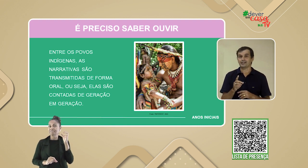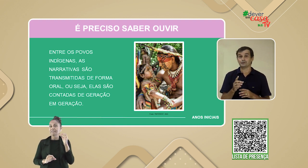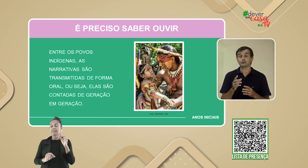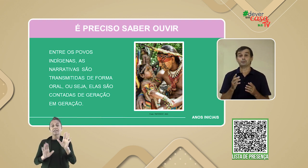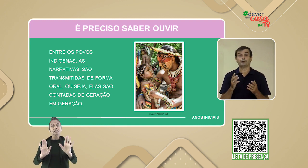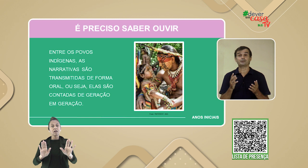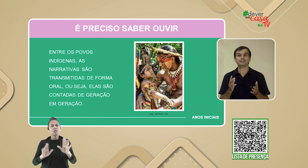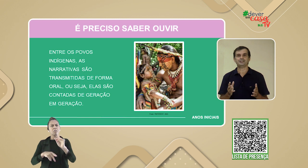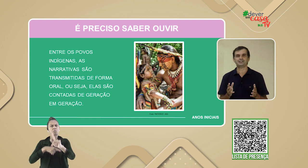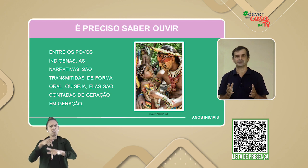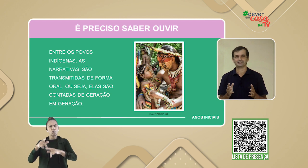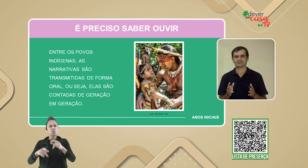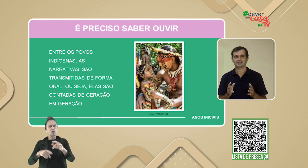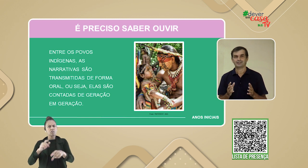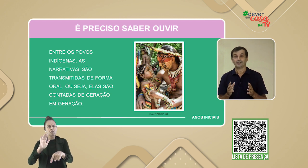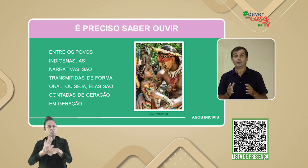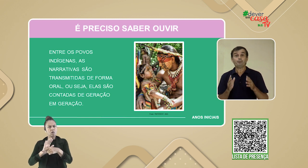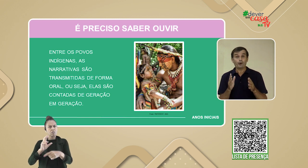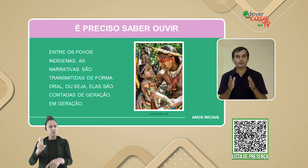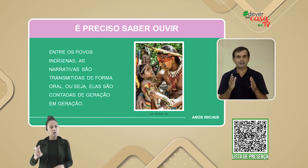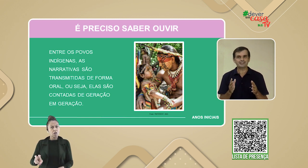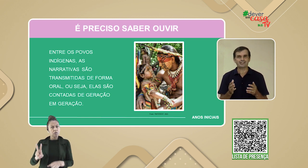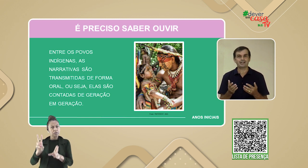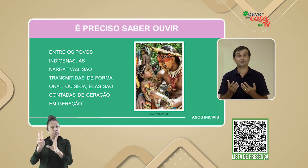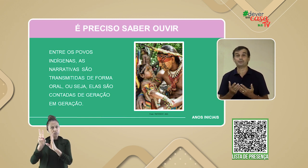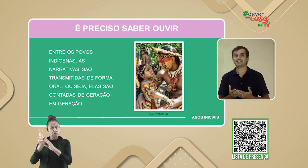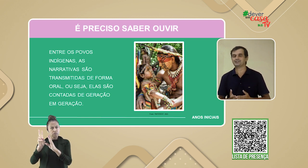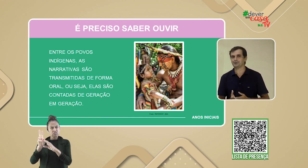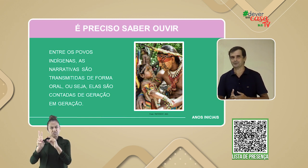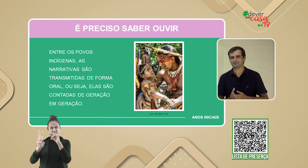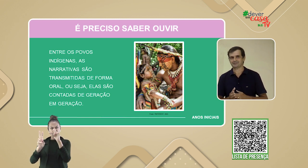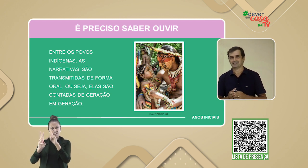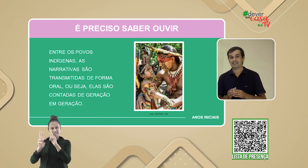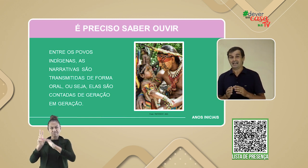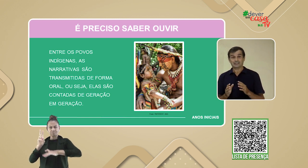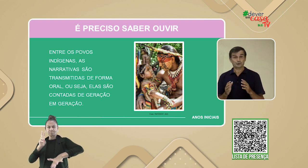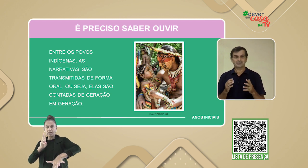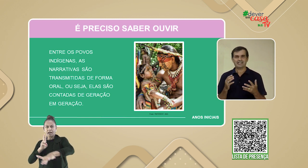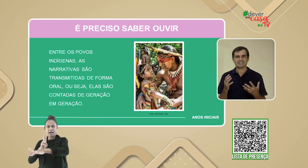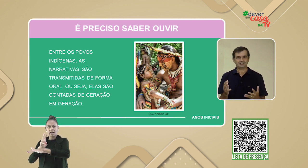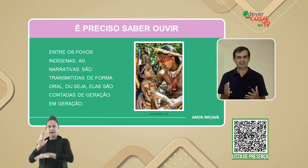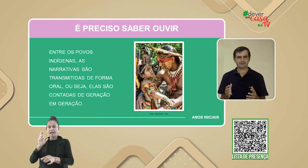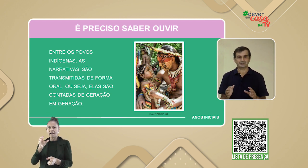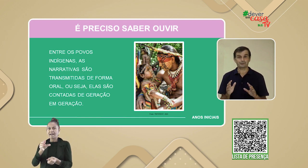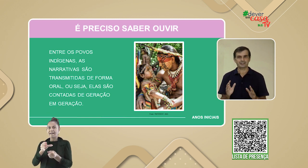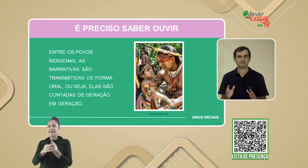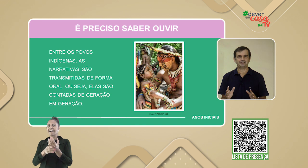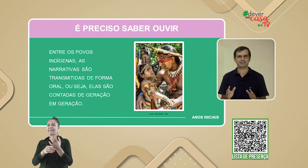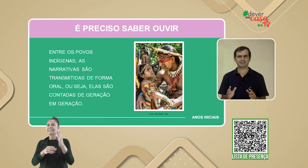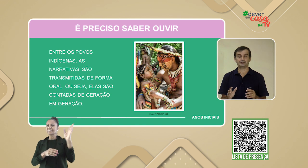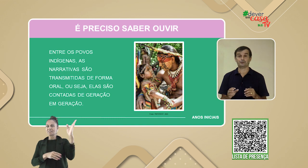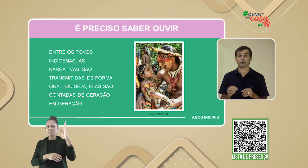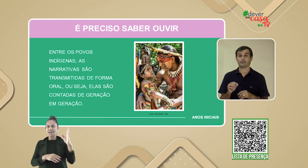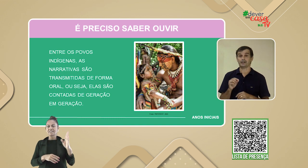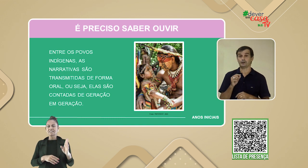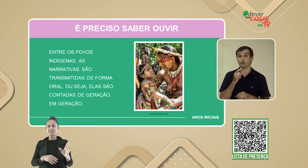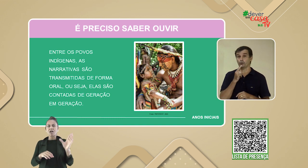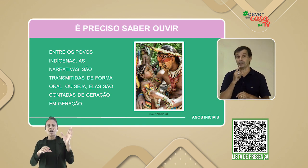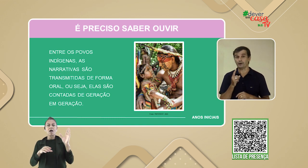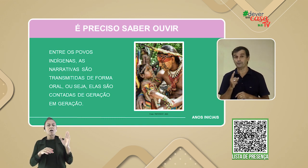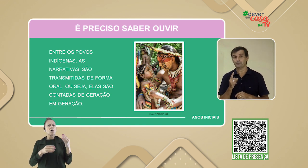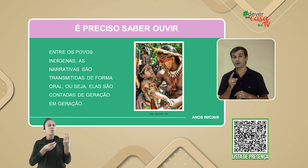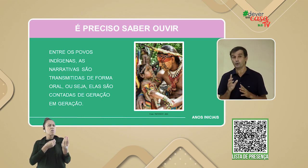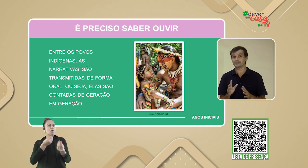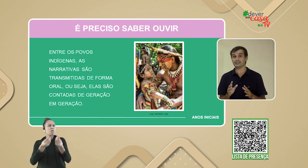mencionar os povos indígenas, o povo originário do Brasil. As suas narrativas são transmitidas de forma